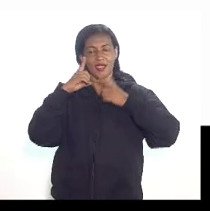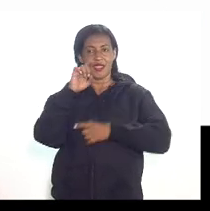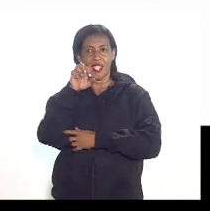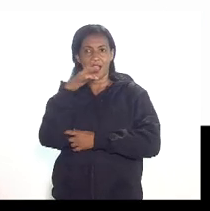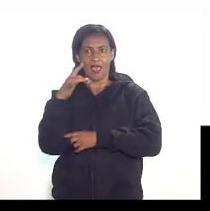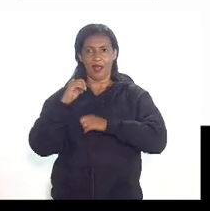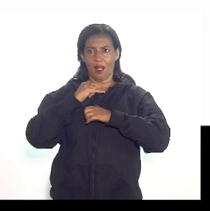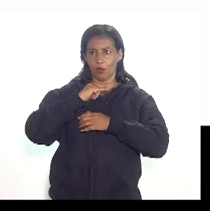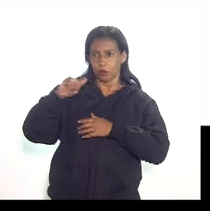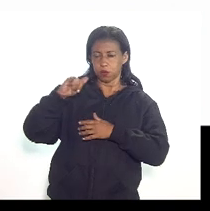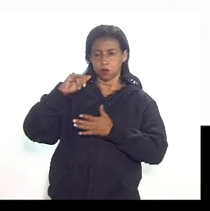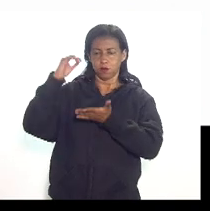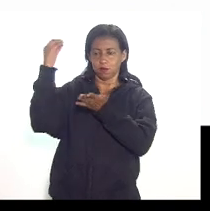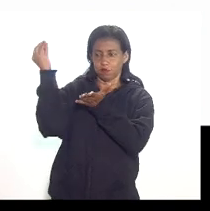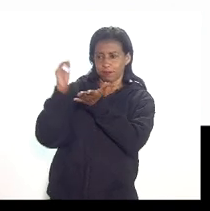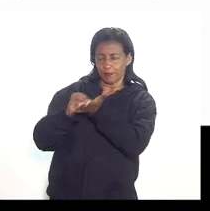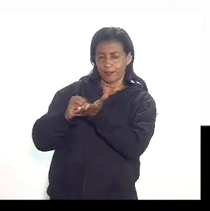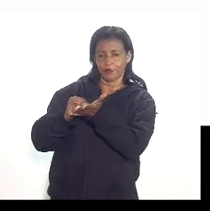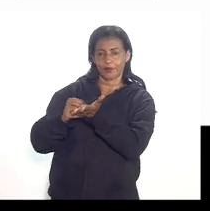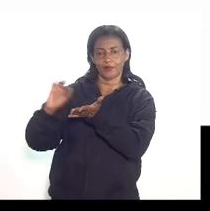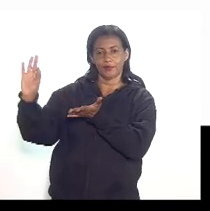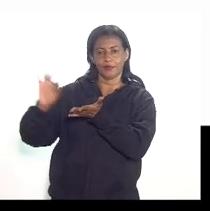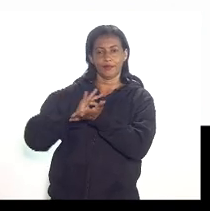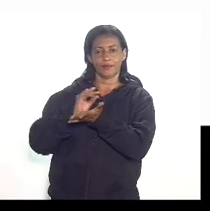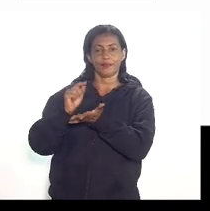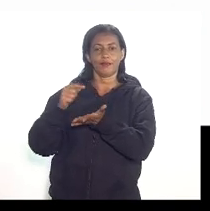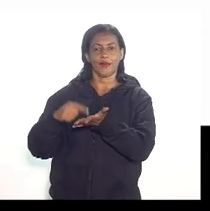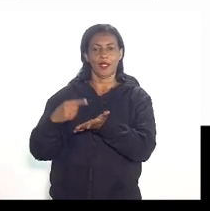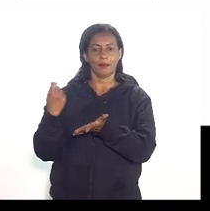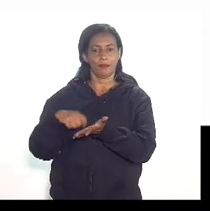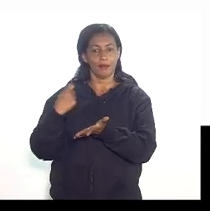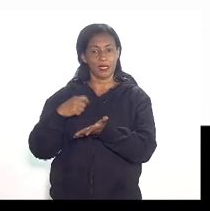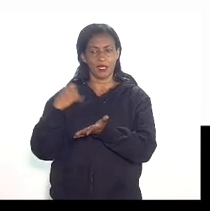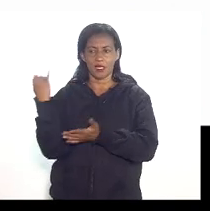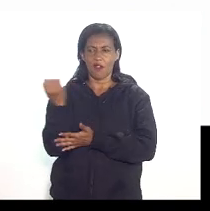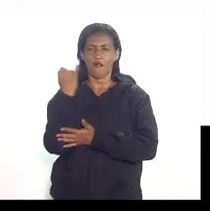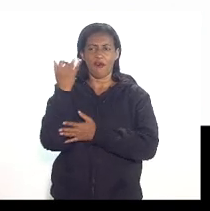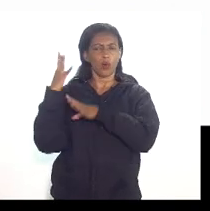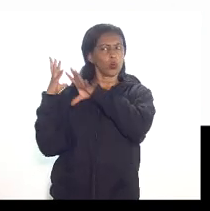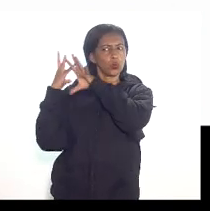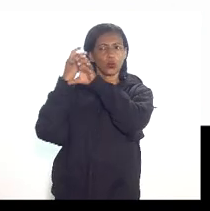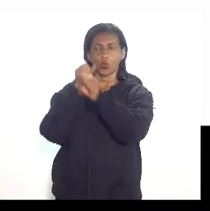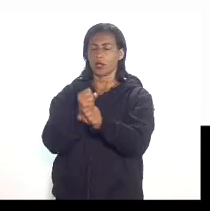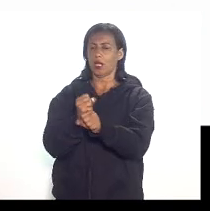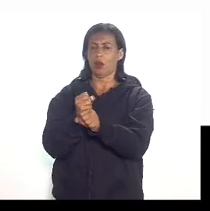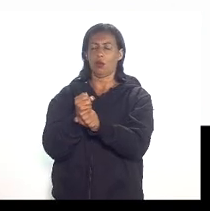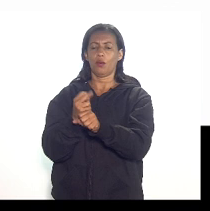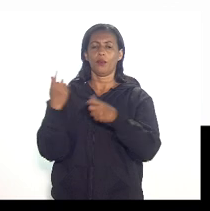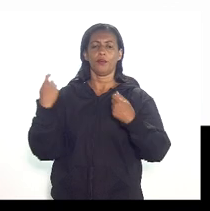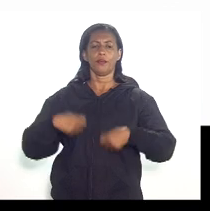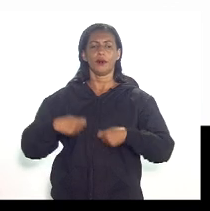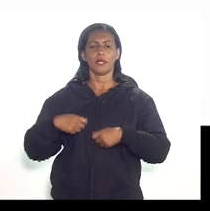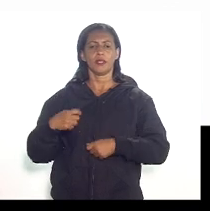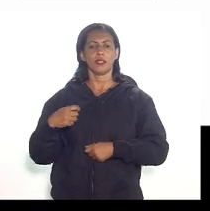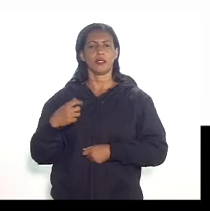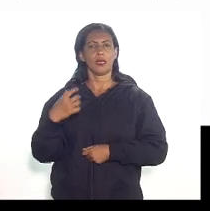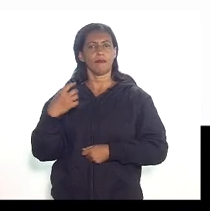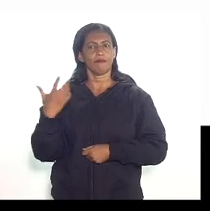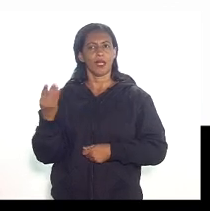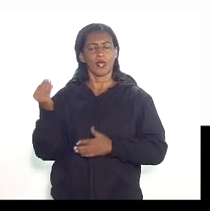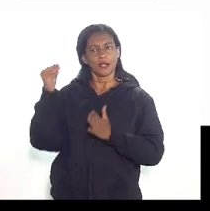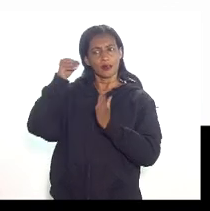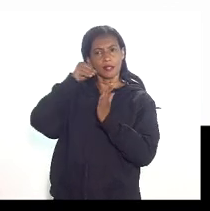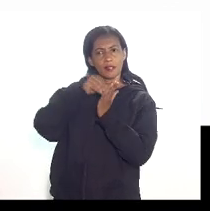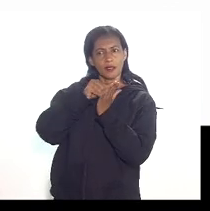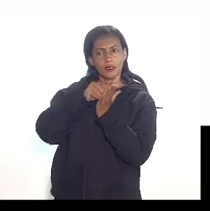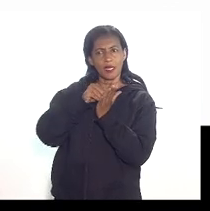nesses itens eles chegam no valor total que é o valor total de dedução a ser aplicado